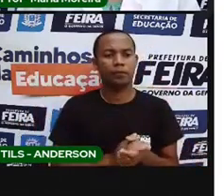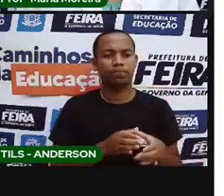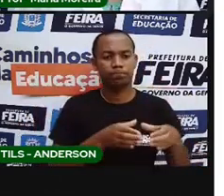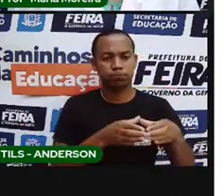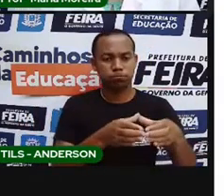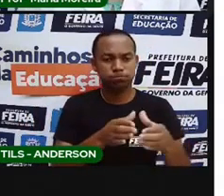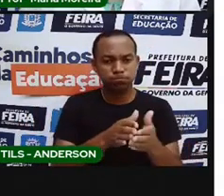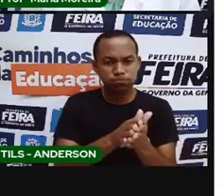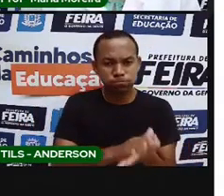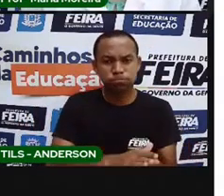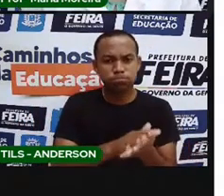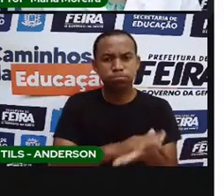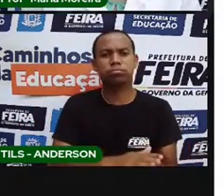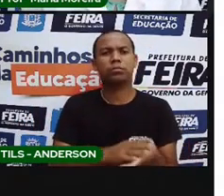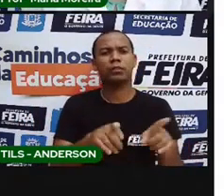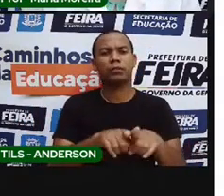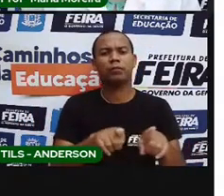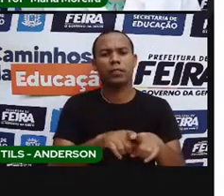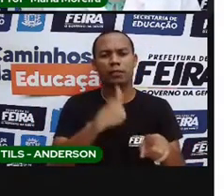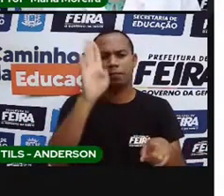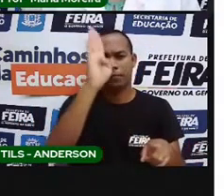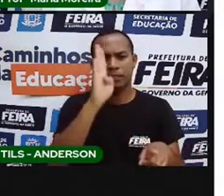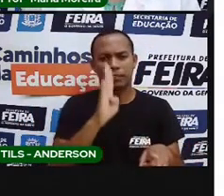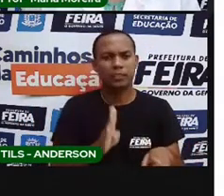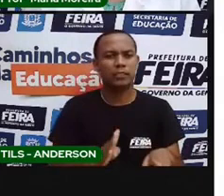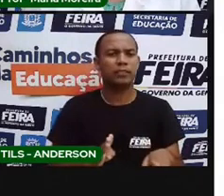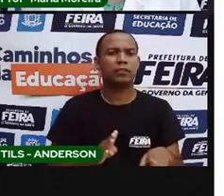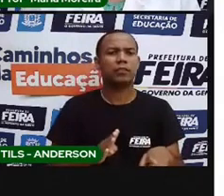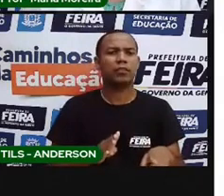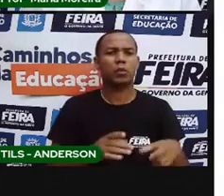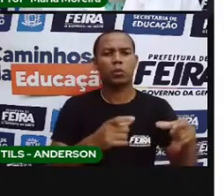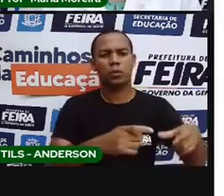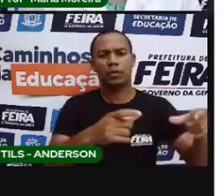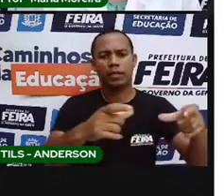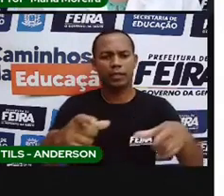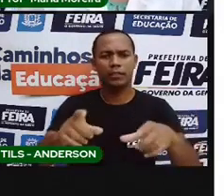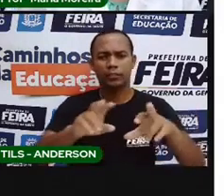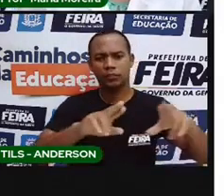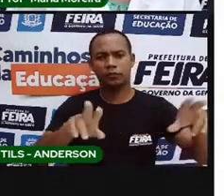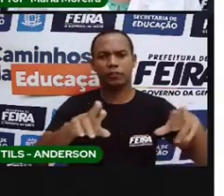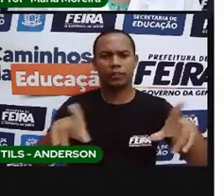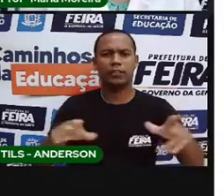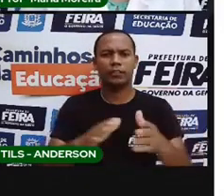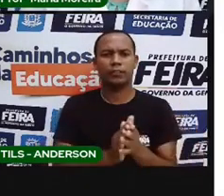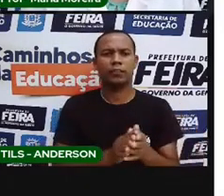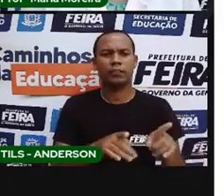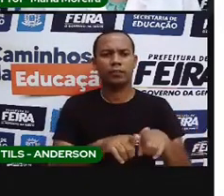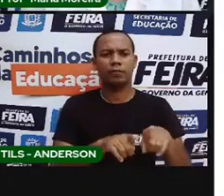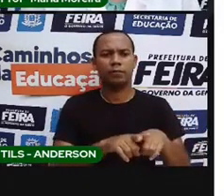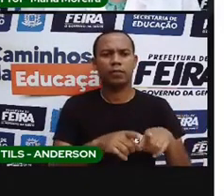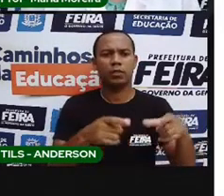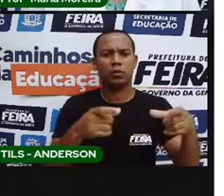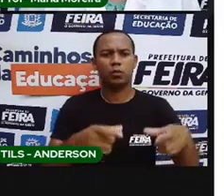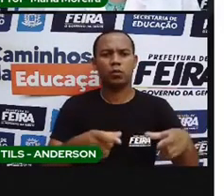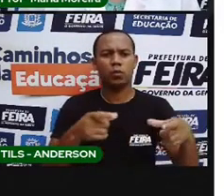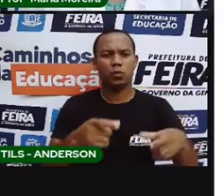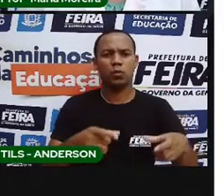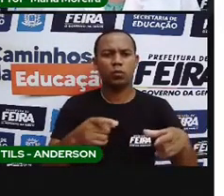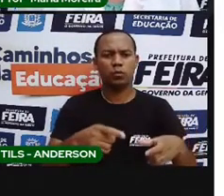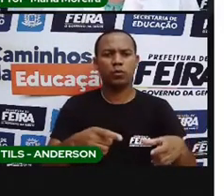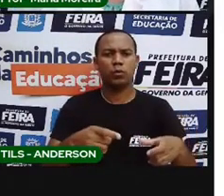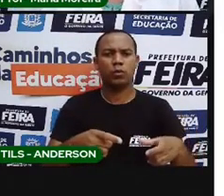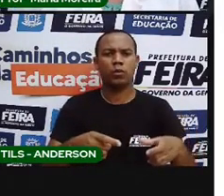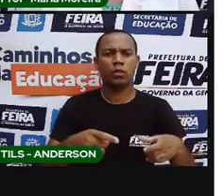teve um caráter semelhante a outras colonizações europeias, como a colonização espanhola, que conquistou e